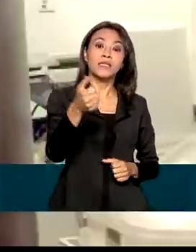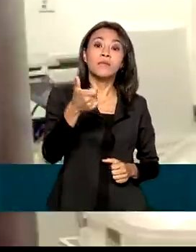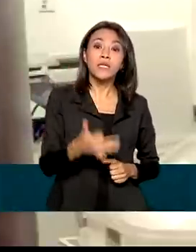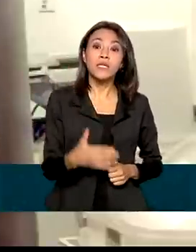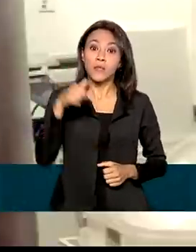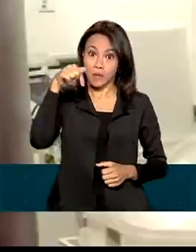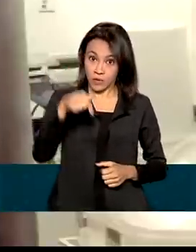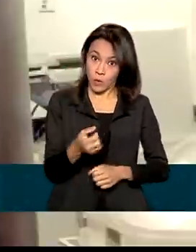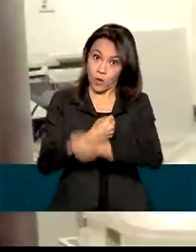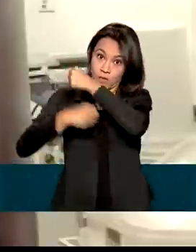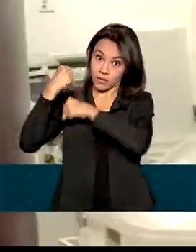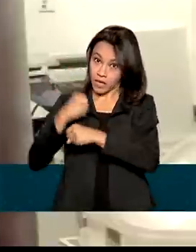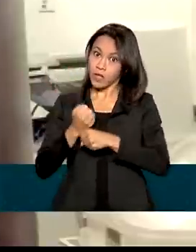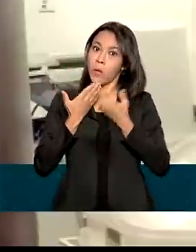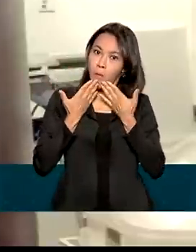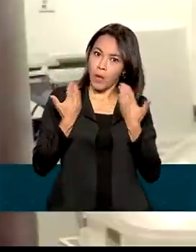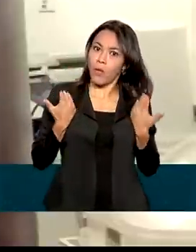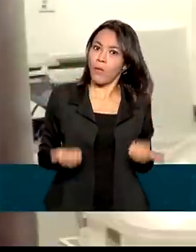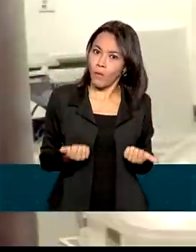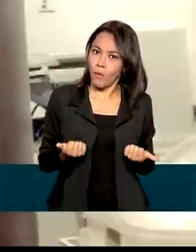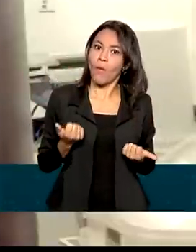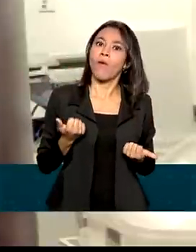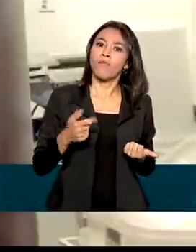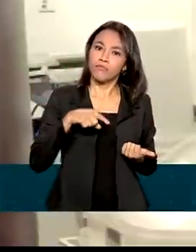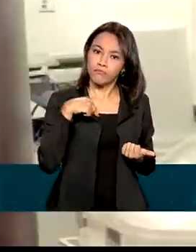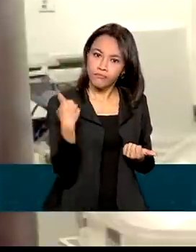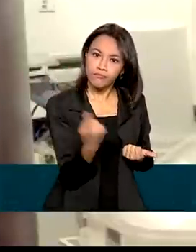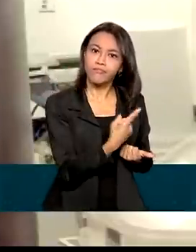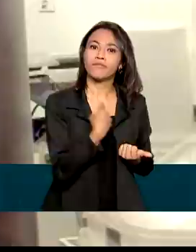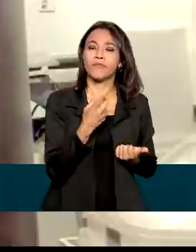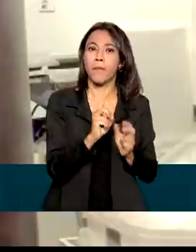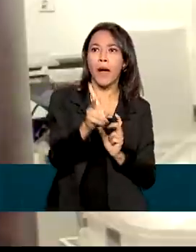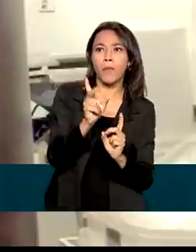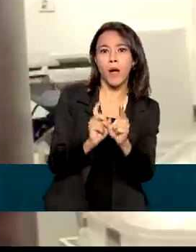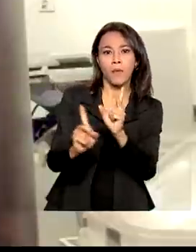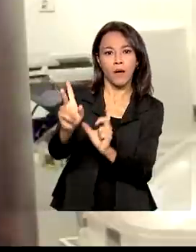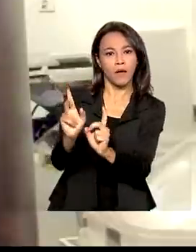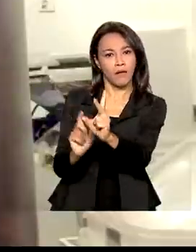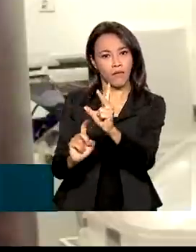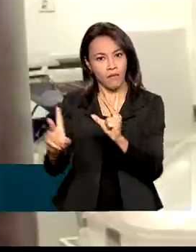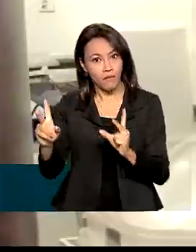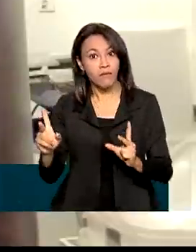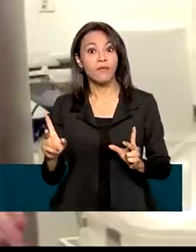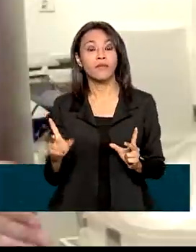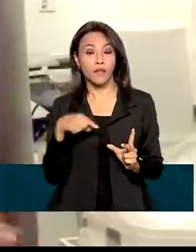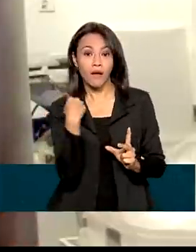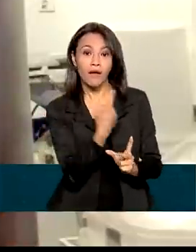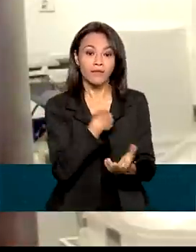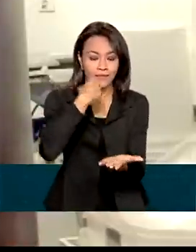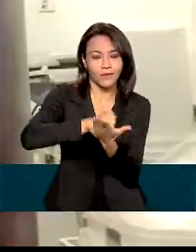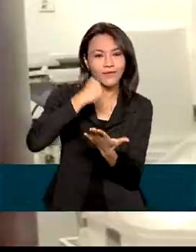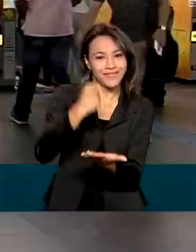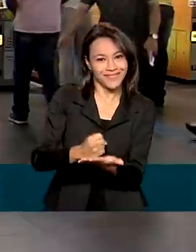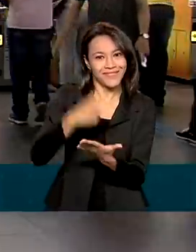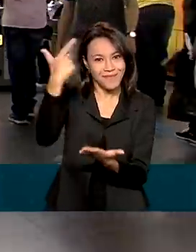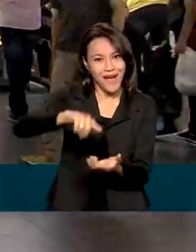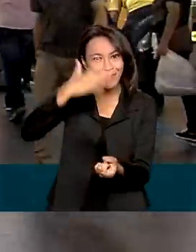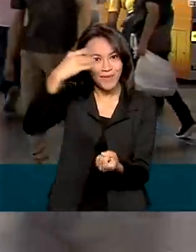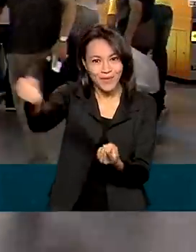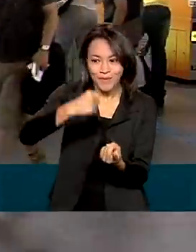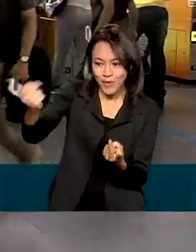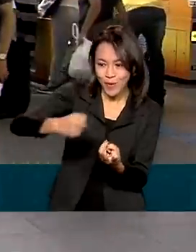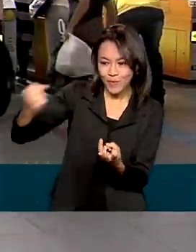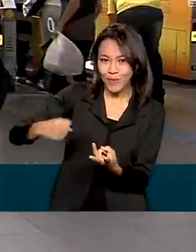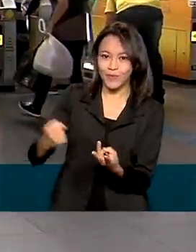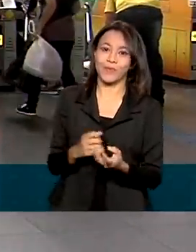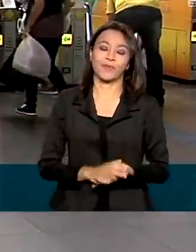bastante o mercado, melhorou bastante para o nosso lado. Inclusive, gente está contratando mais pessoas. De acordo